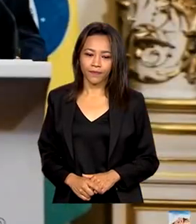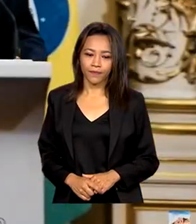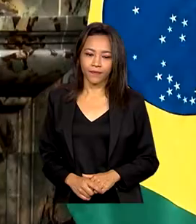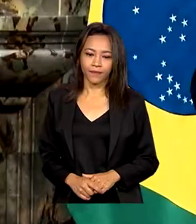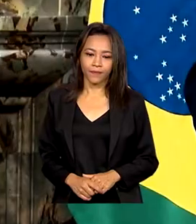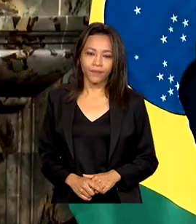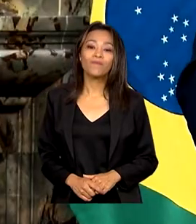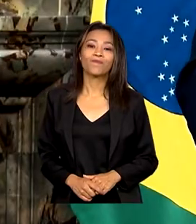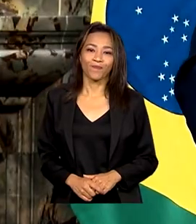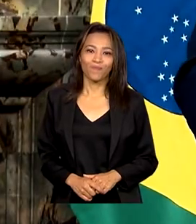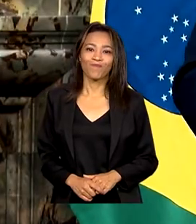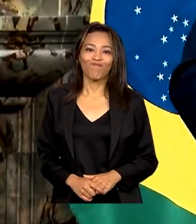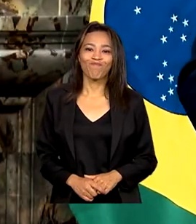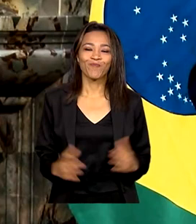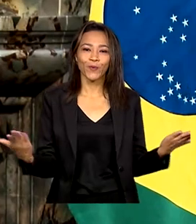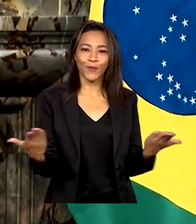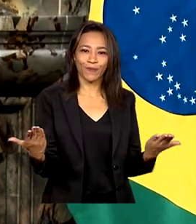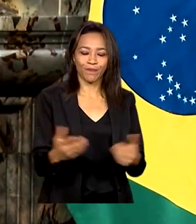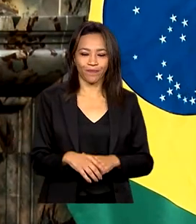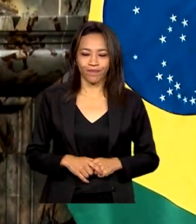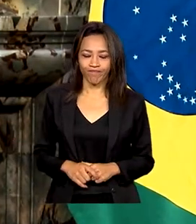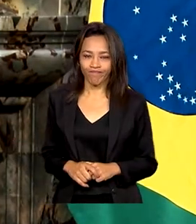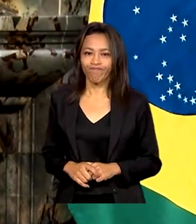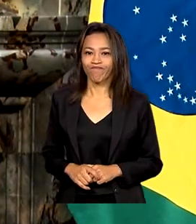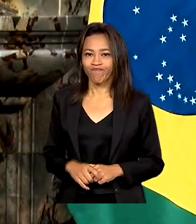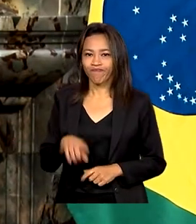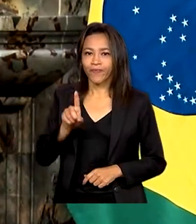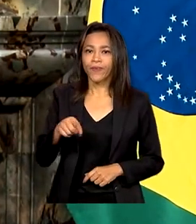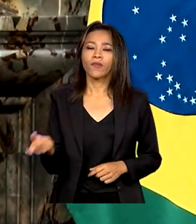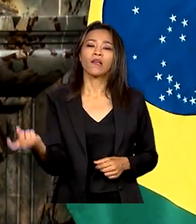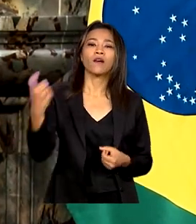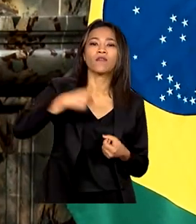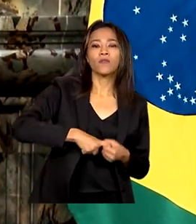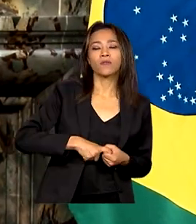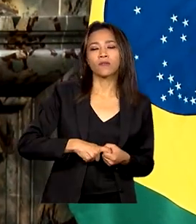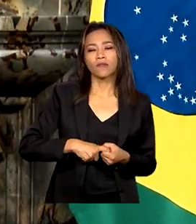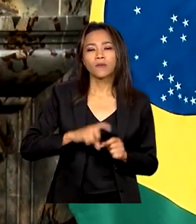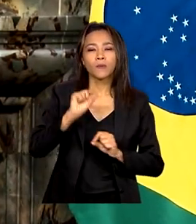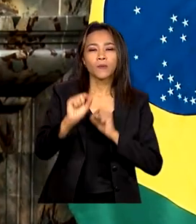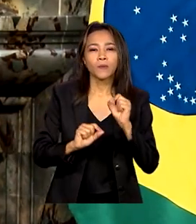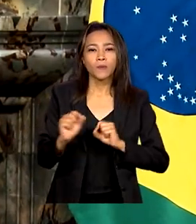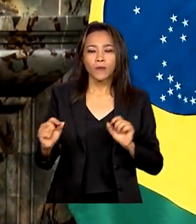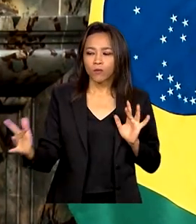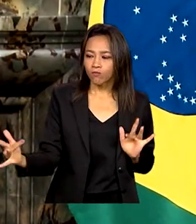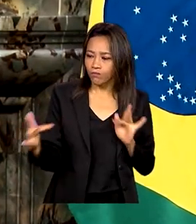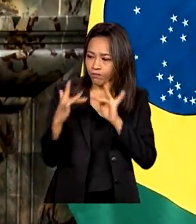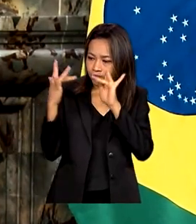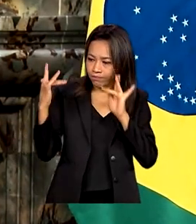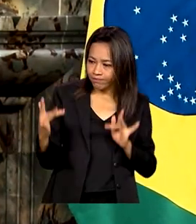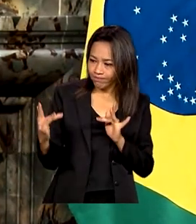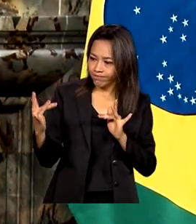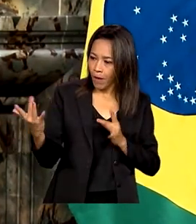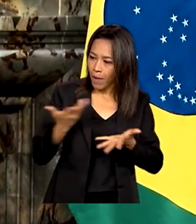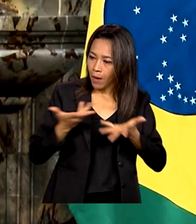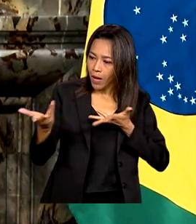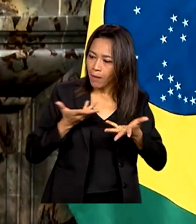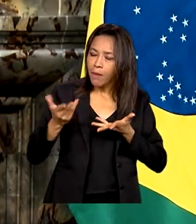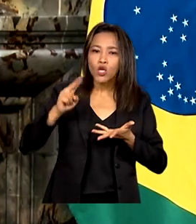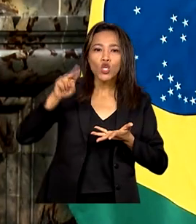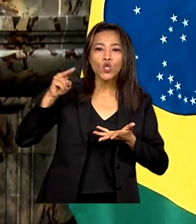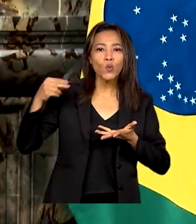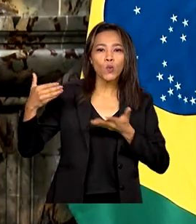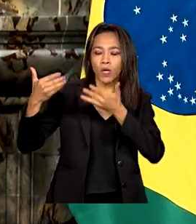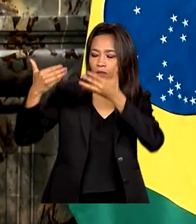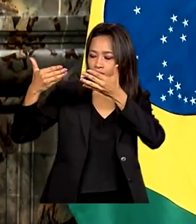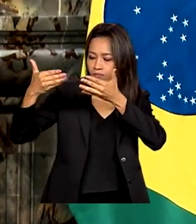Hoje, é a retomada de uma relação que nunca deveria